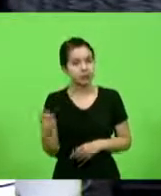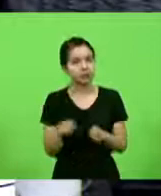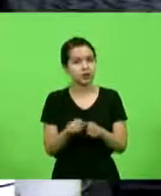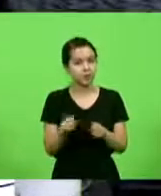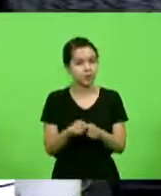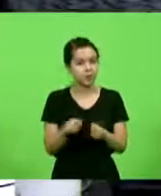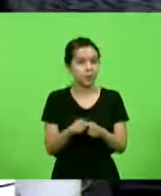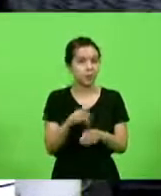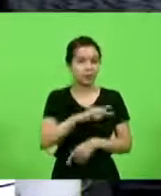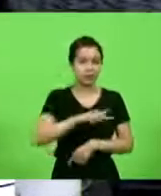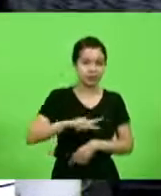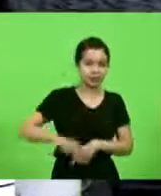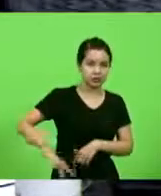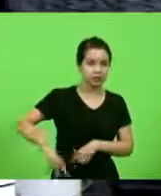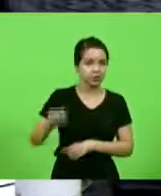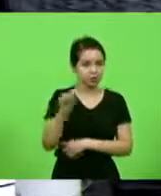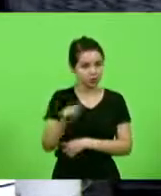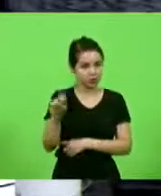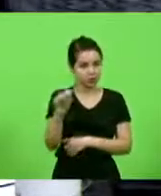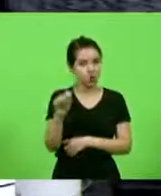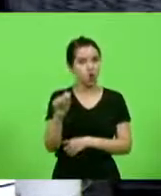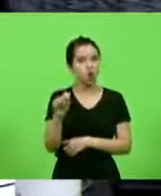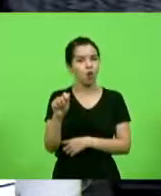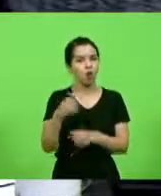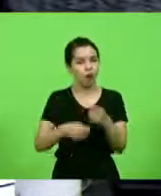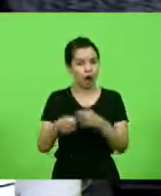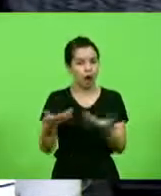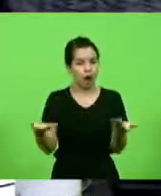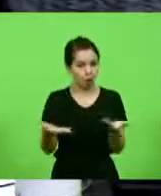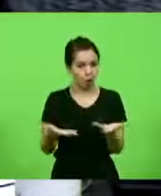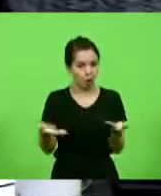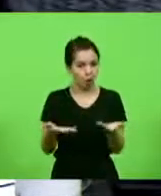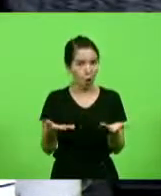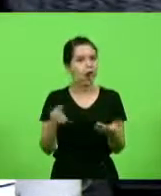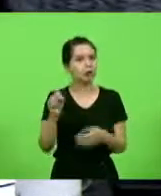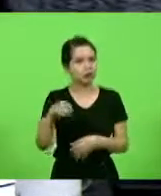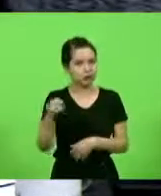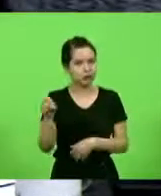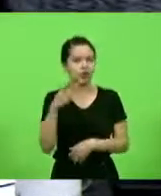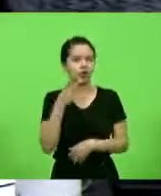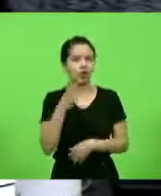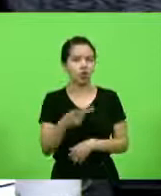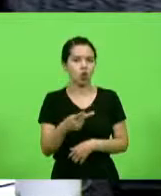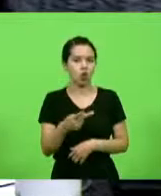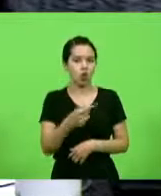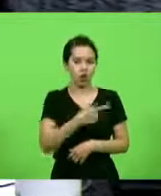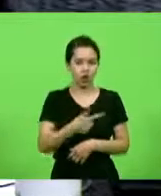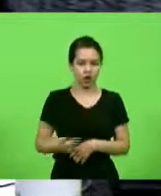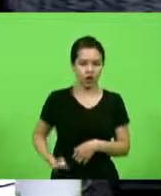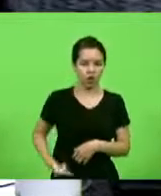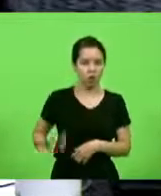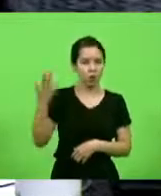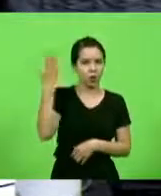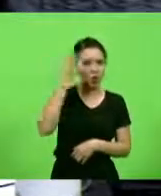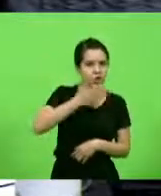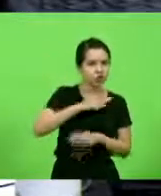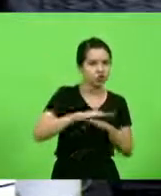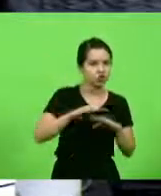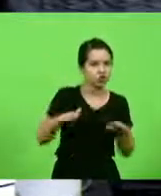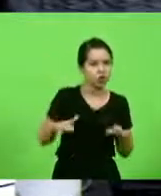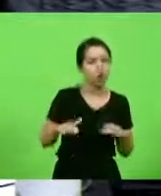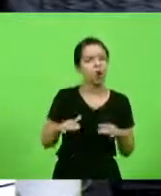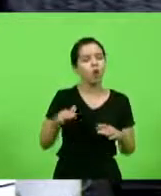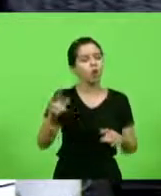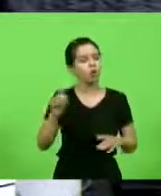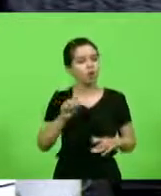comercial de que agora sim nós temos um governador que não vem aqui para prometer, vem aqui para cumprir